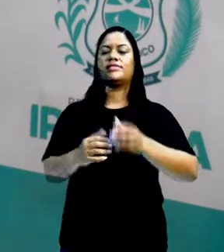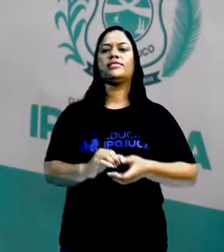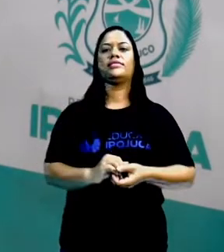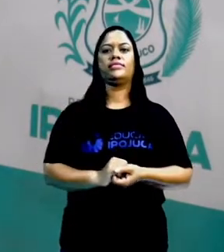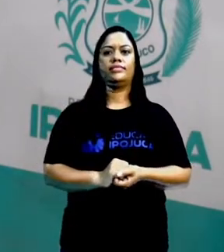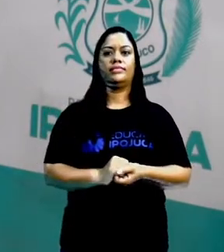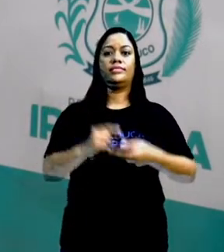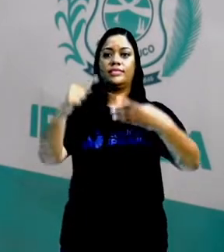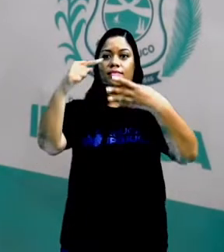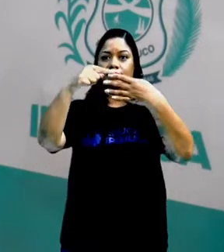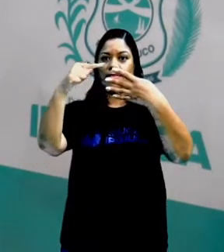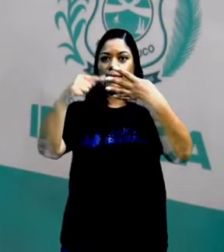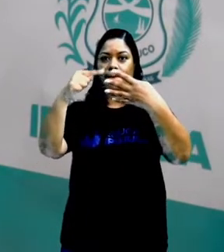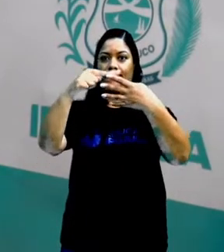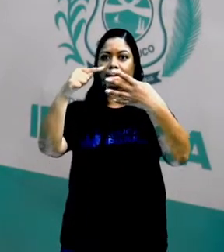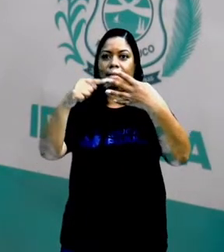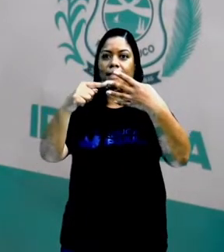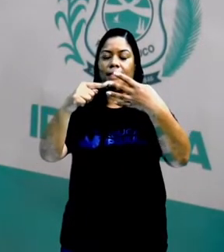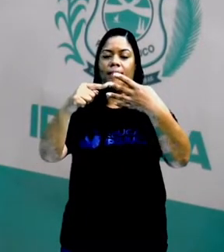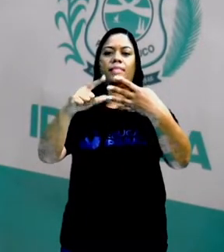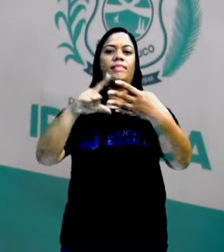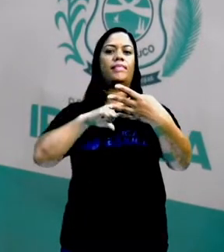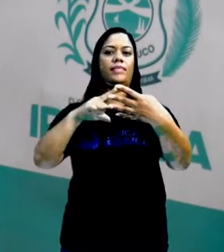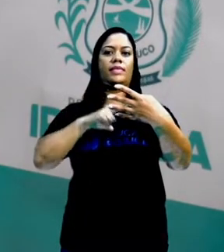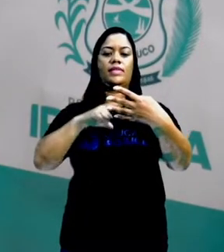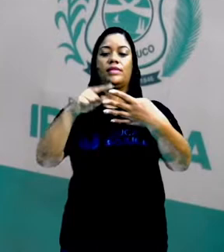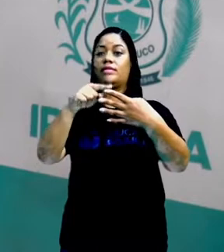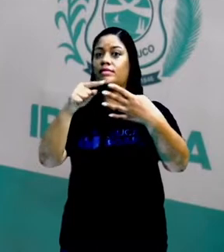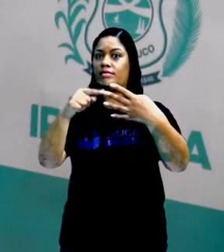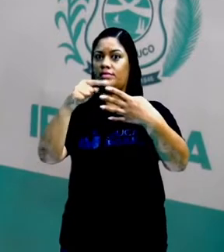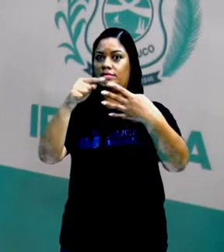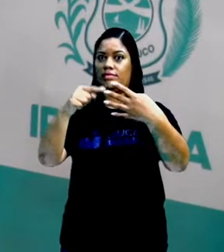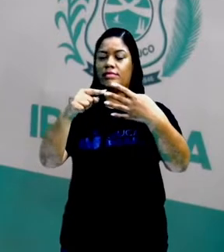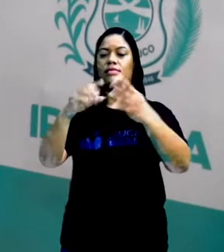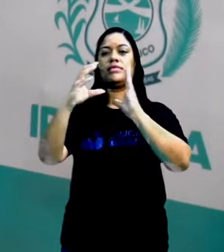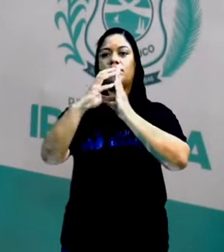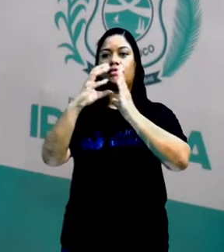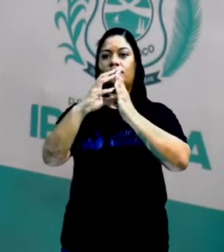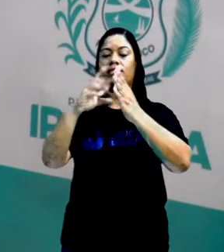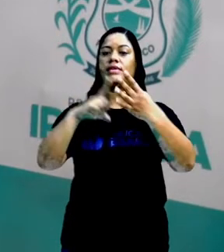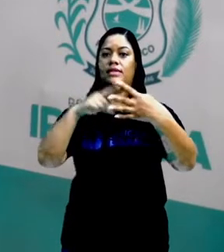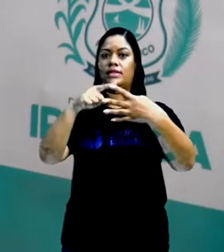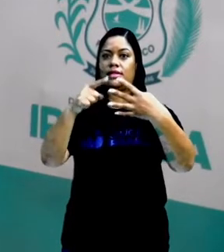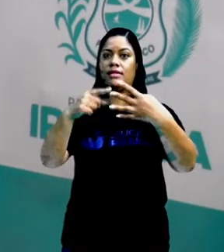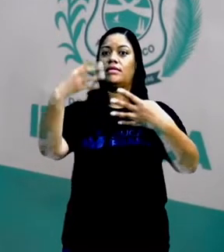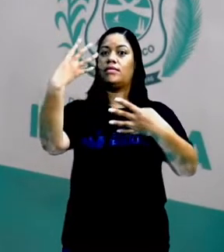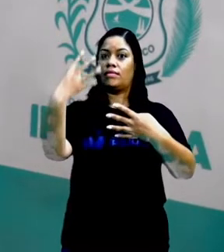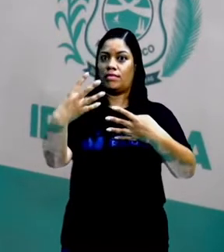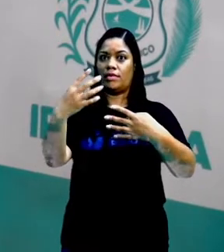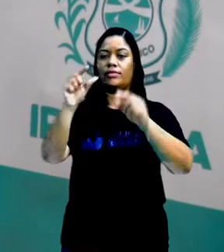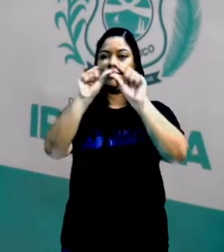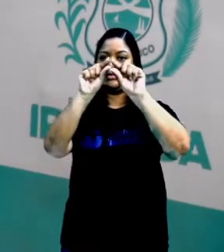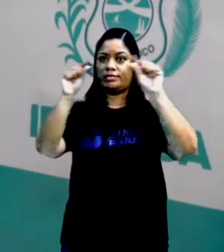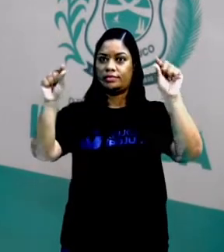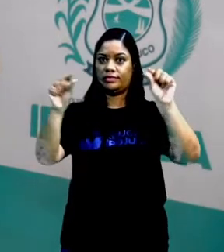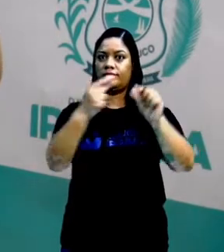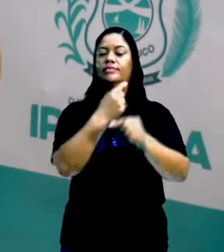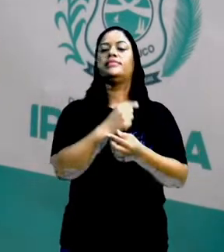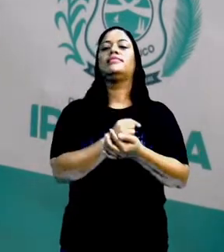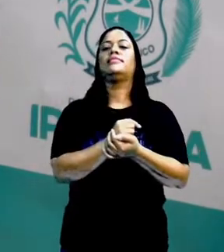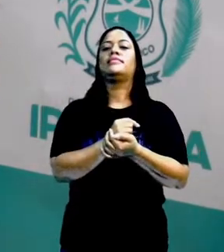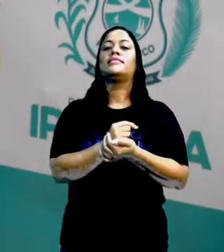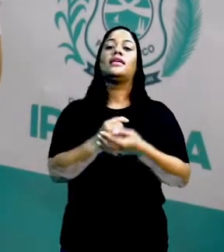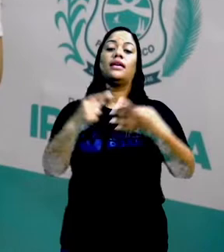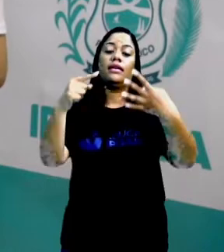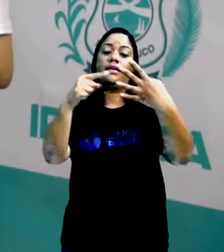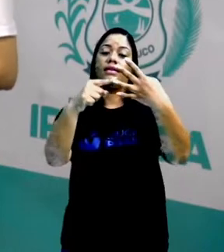né? Os dois primeiros versos têm, as duas primeiras estrofes têm quatro versos, tá certo? Cada estrofe.